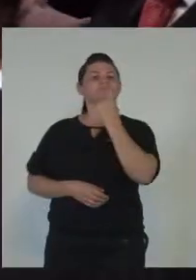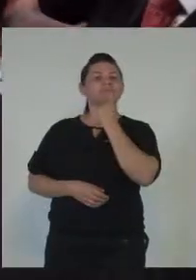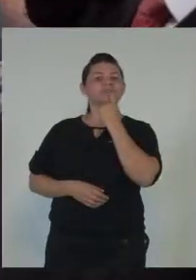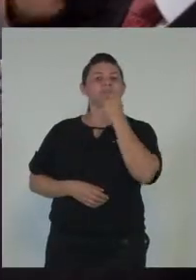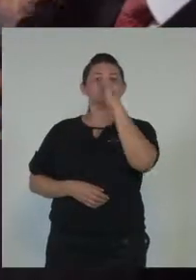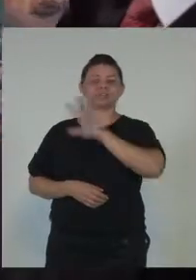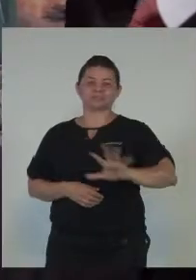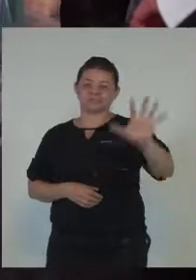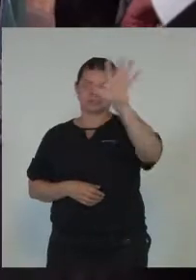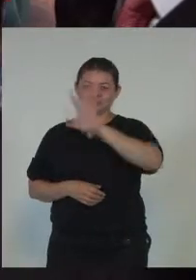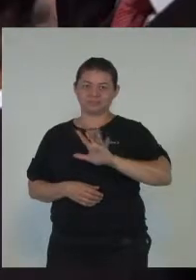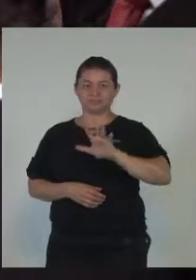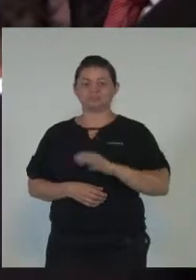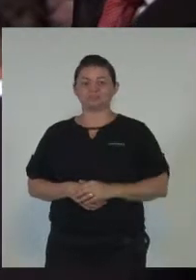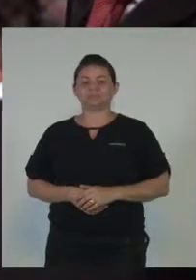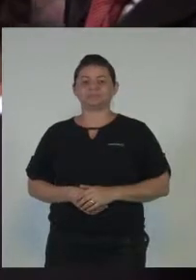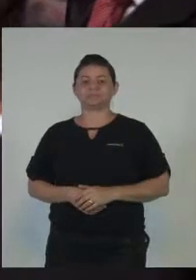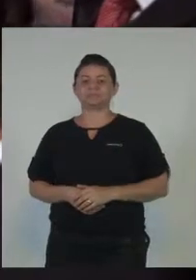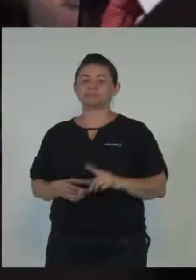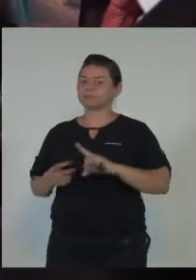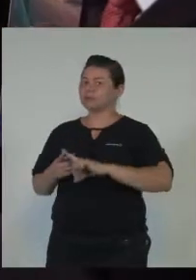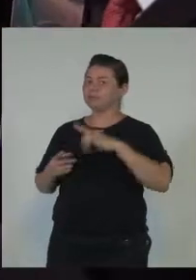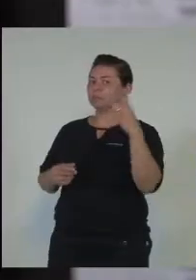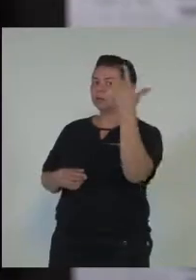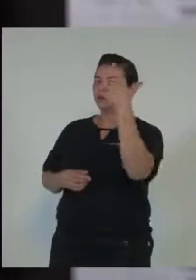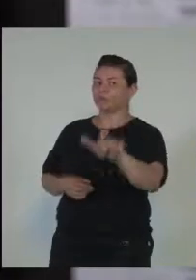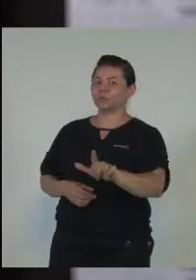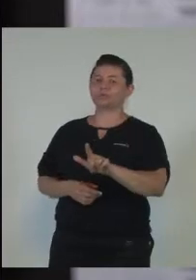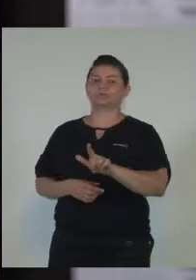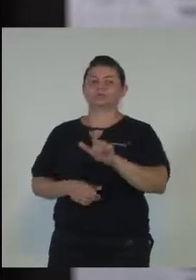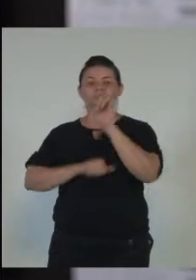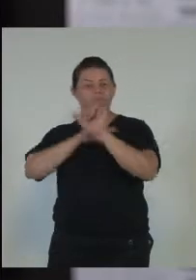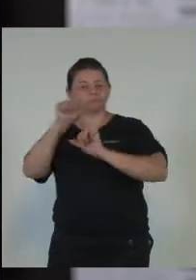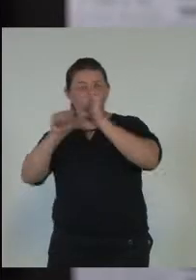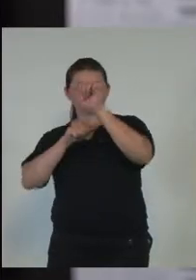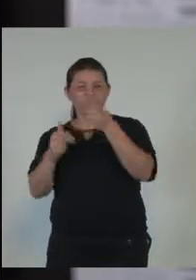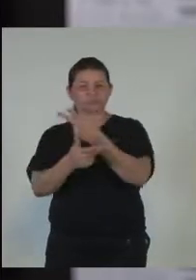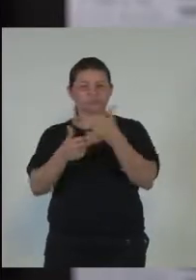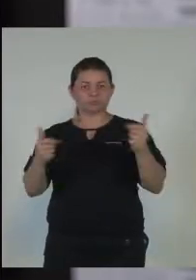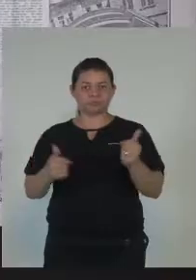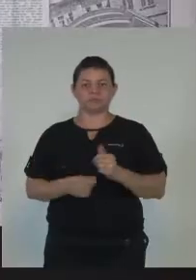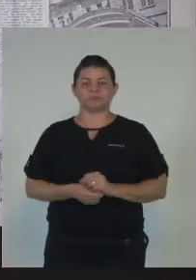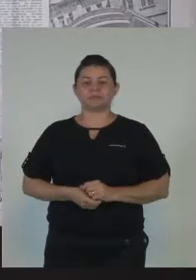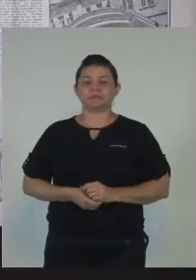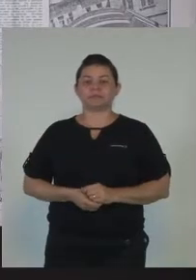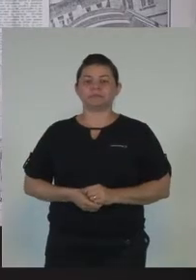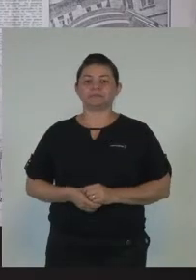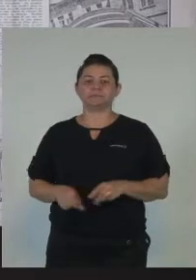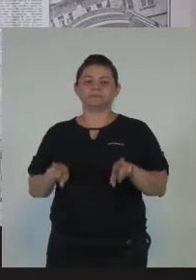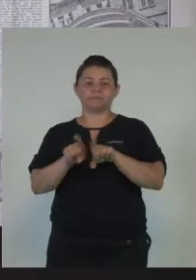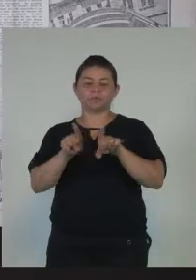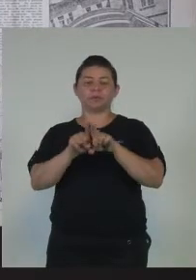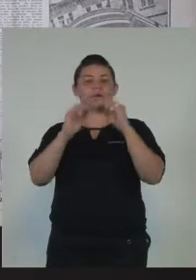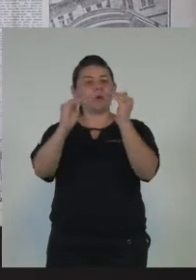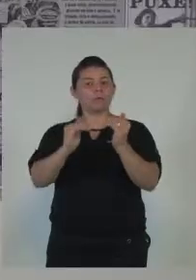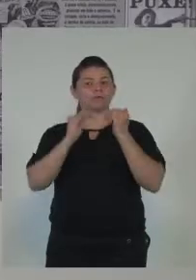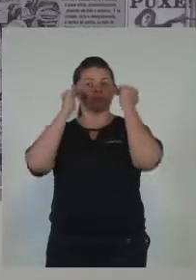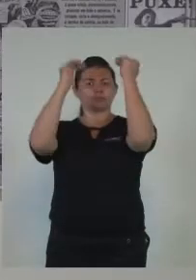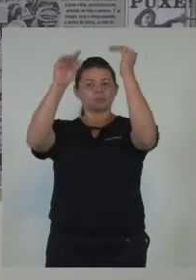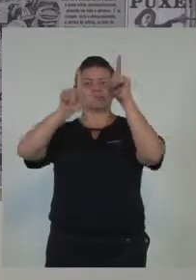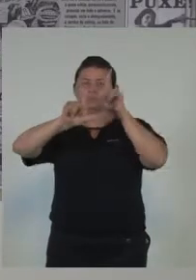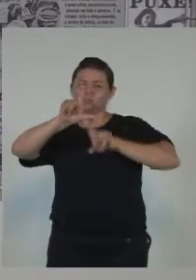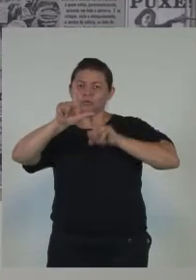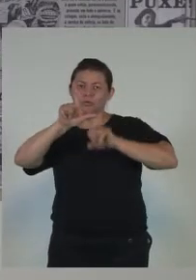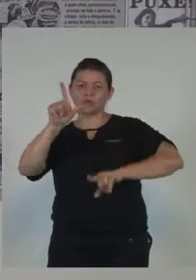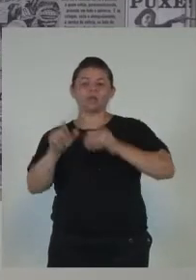É, mas não foi essa a única mudança. Me chamou muito a atenção a evolução gráfica, de fonte,